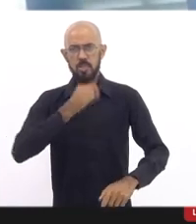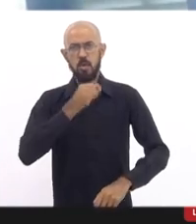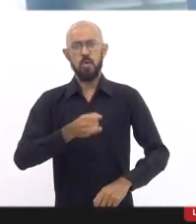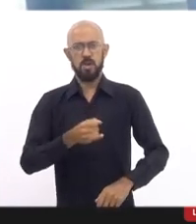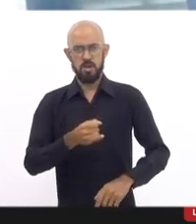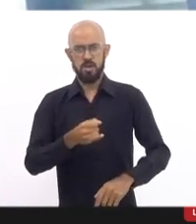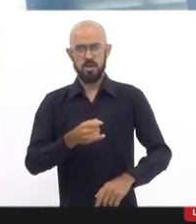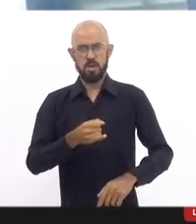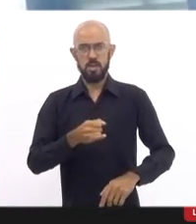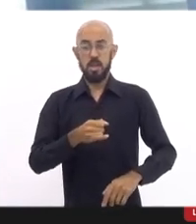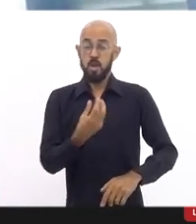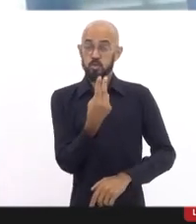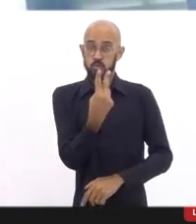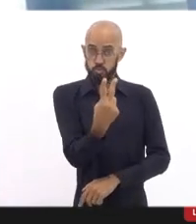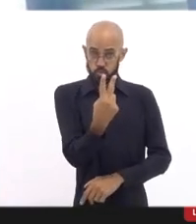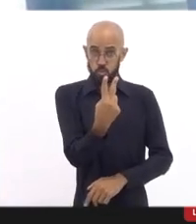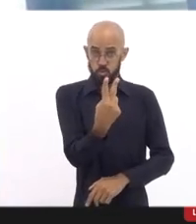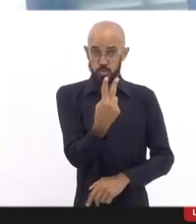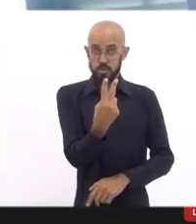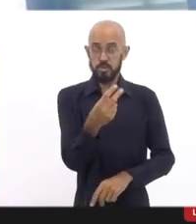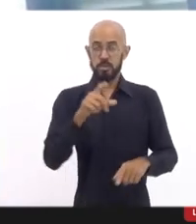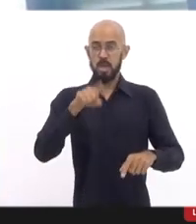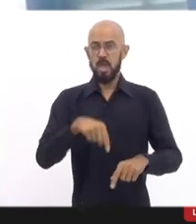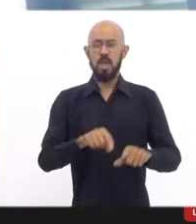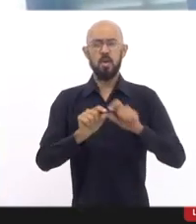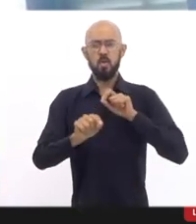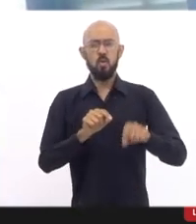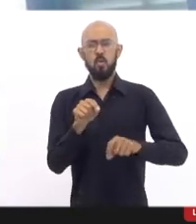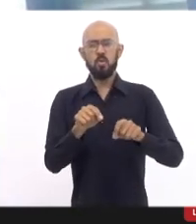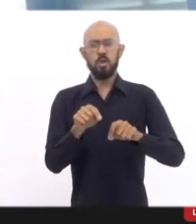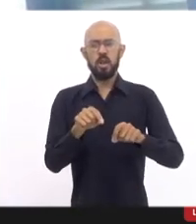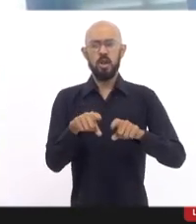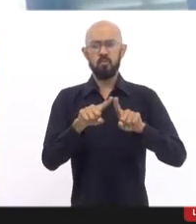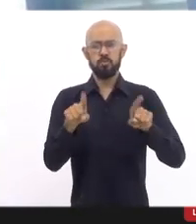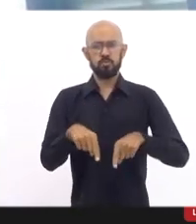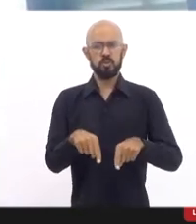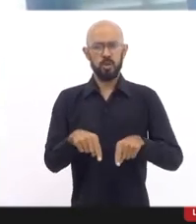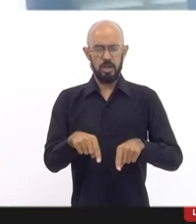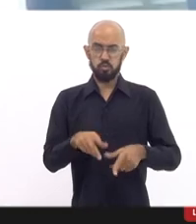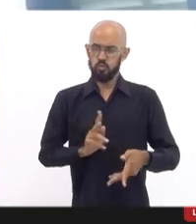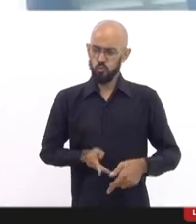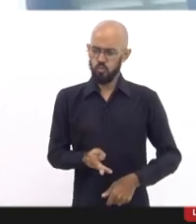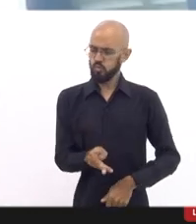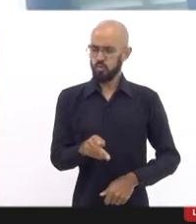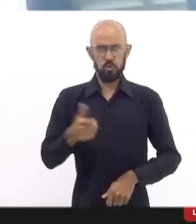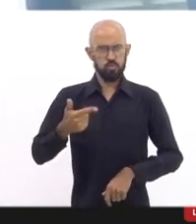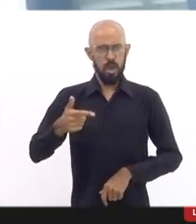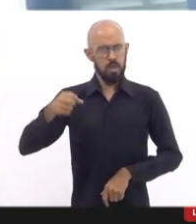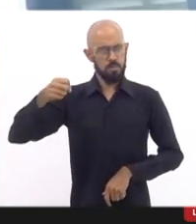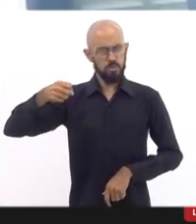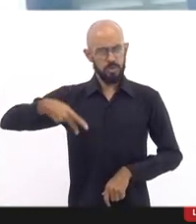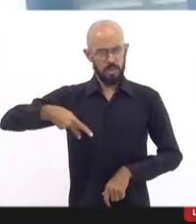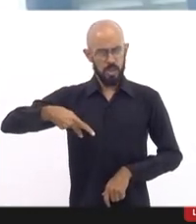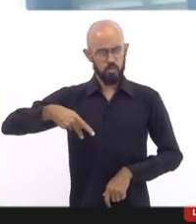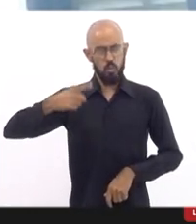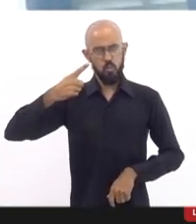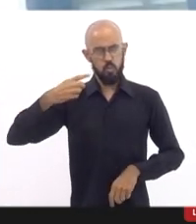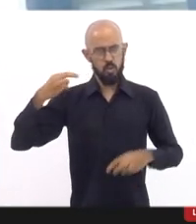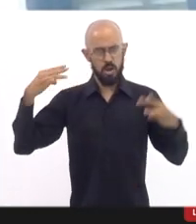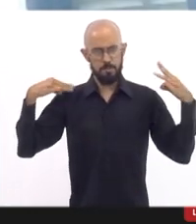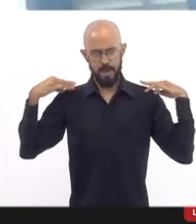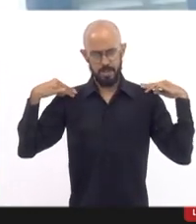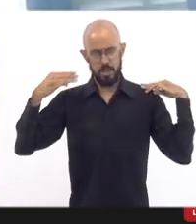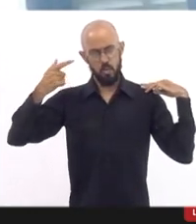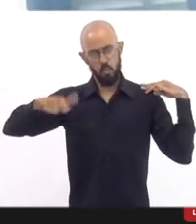ambos os casos são agentes não aposentados, portanto, agentes da ativa, um da Marinha, outro da